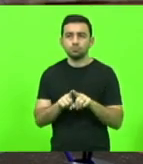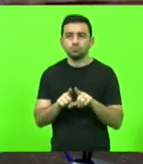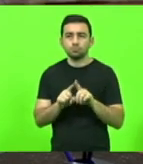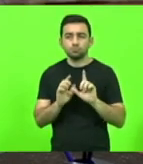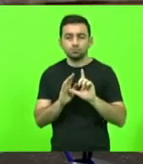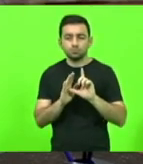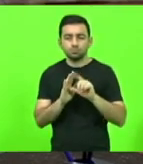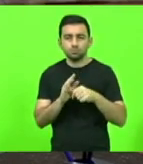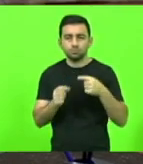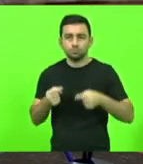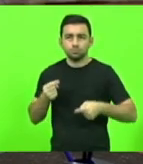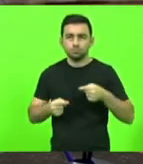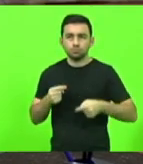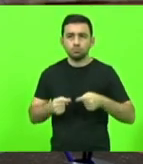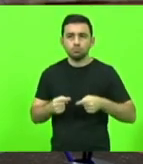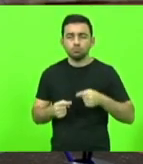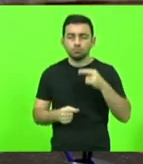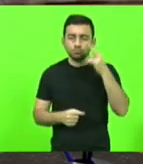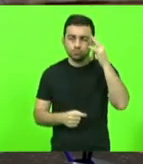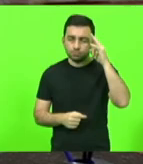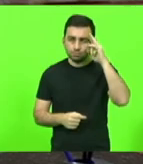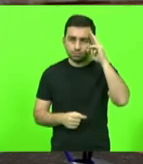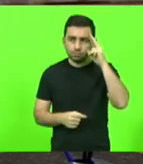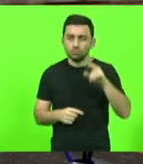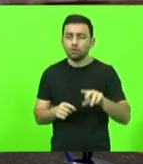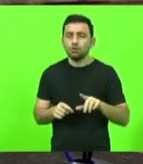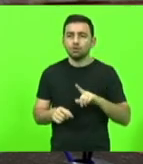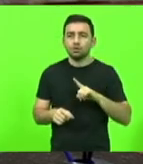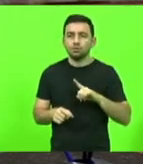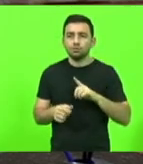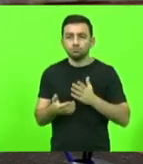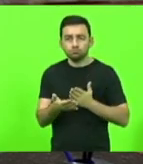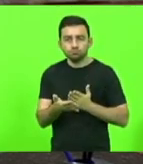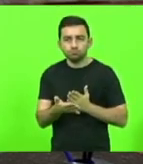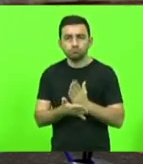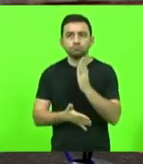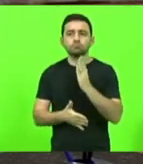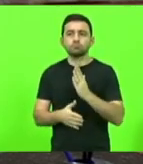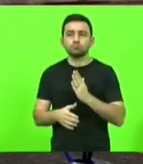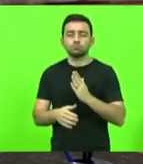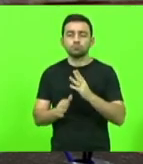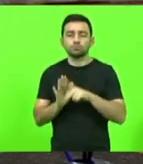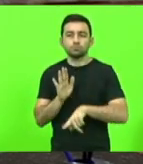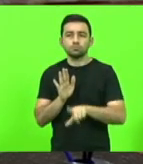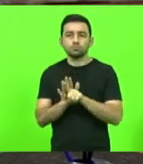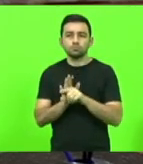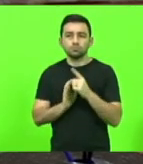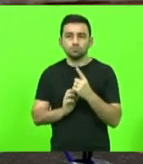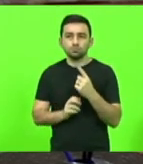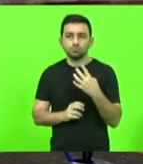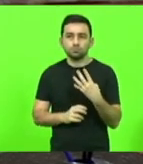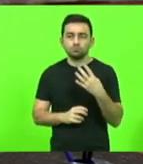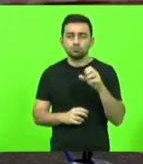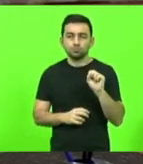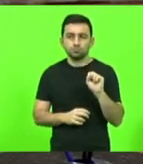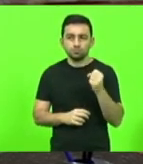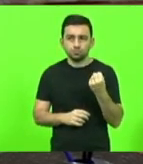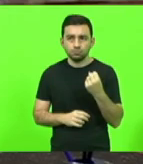ser discutido pelo senhor deputado Ricardo Alba, foi aprovado em turno único o projeto de lei 148,